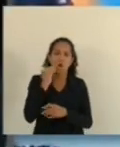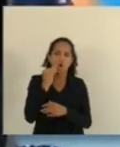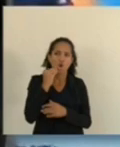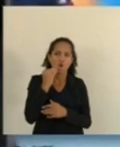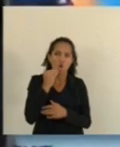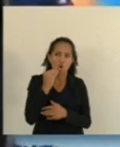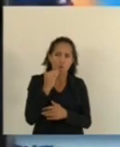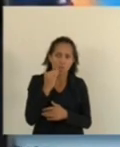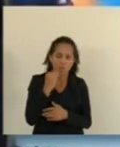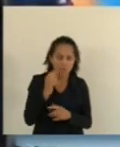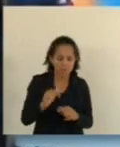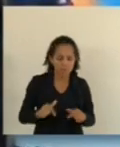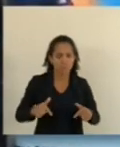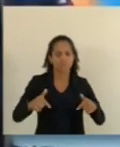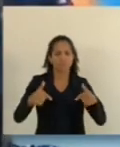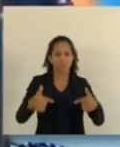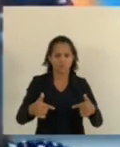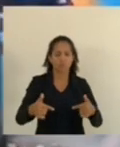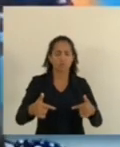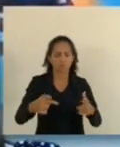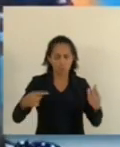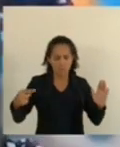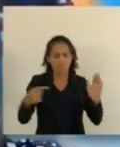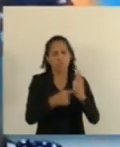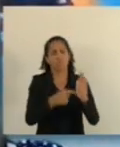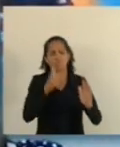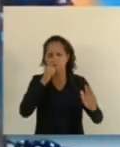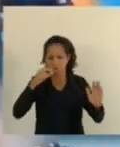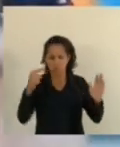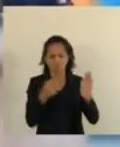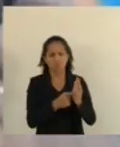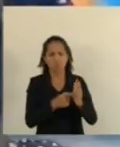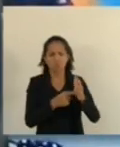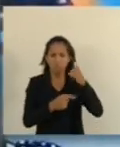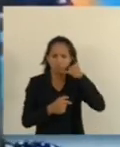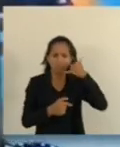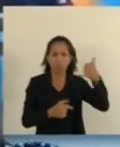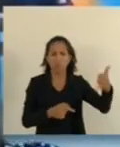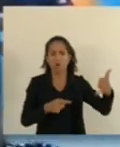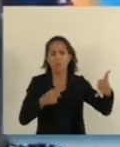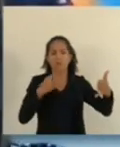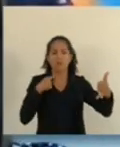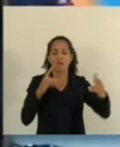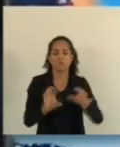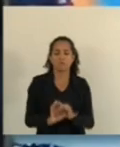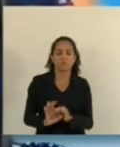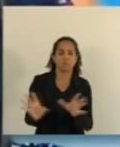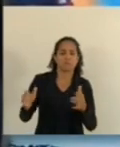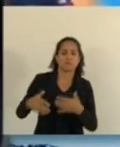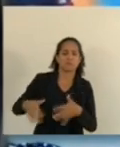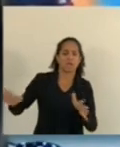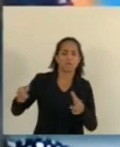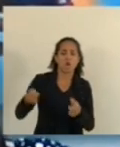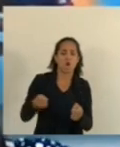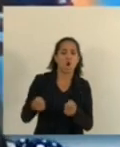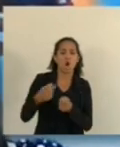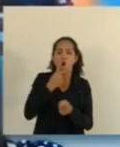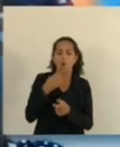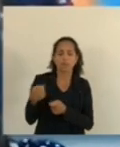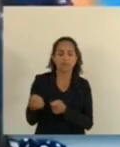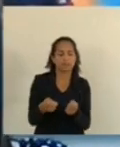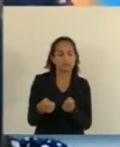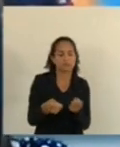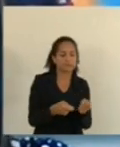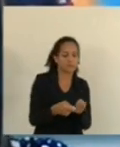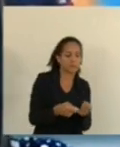um encorajamento para ela denunciar, para que ela possa se livrar dessa condição de julgo, dessa condição de dominação e dessa